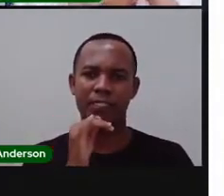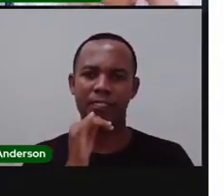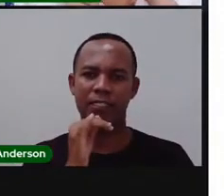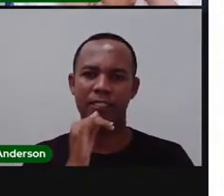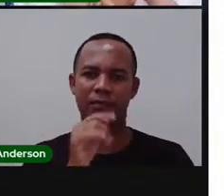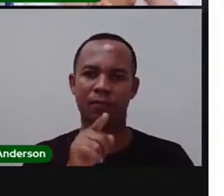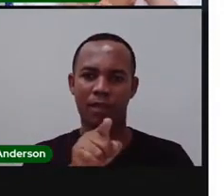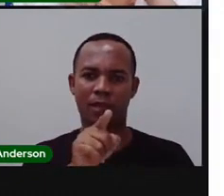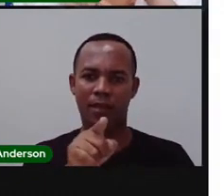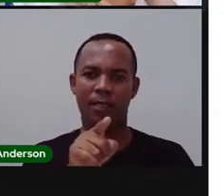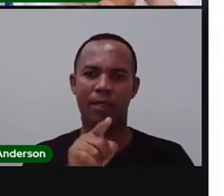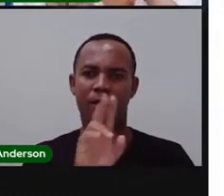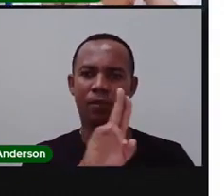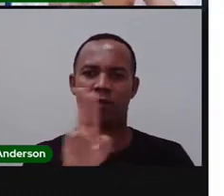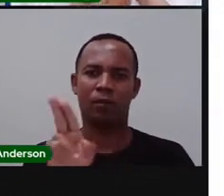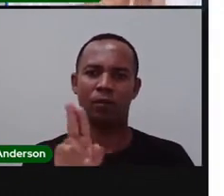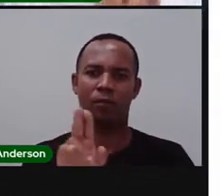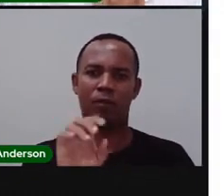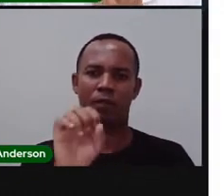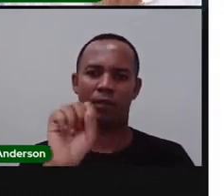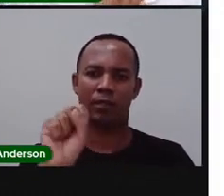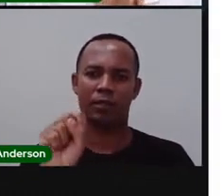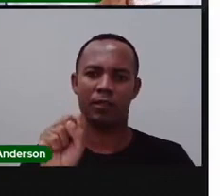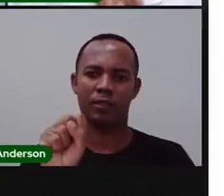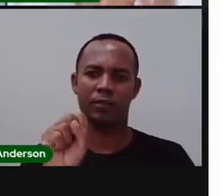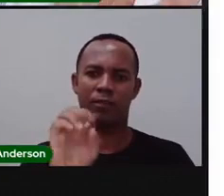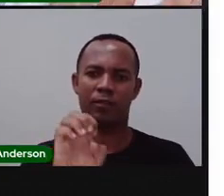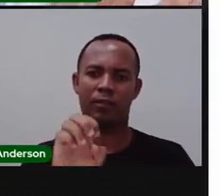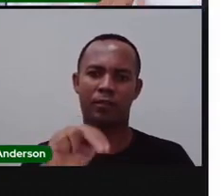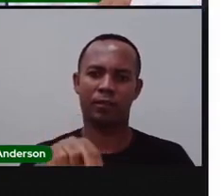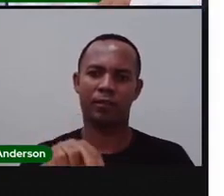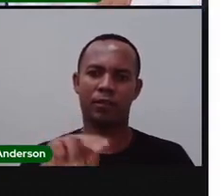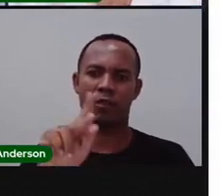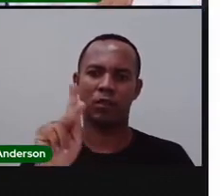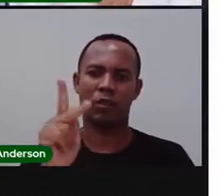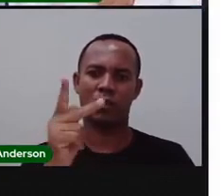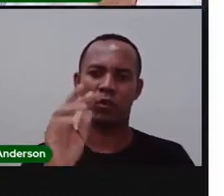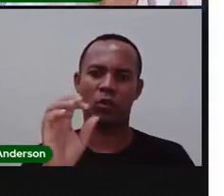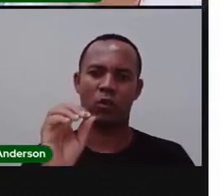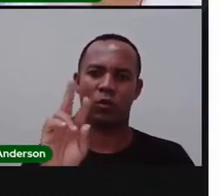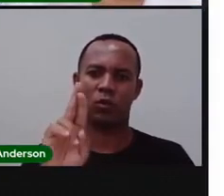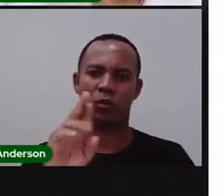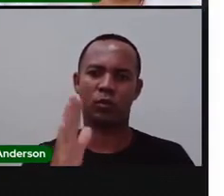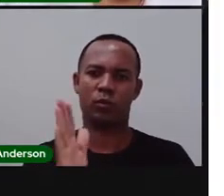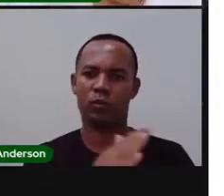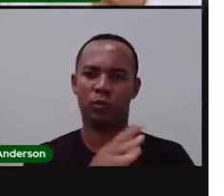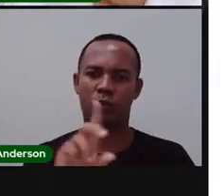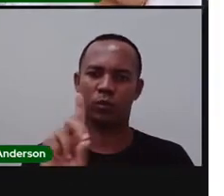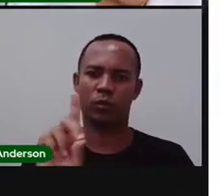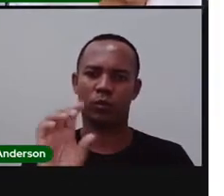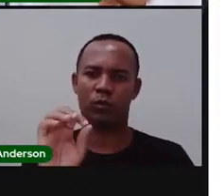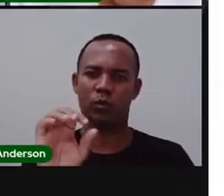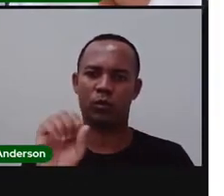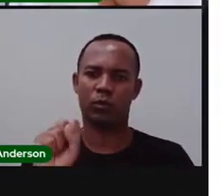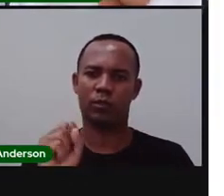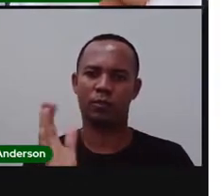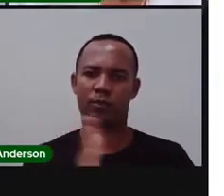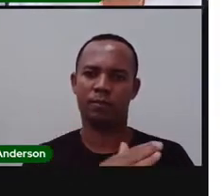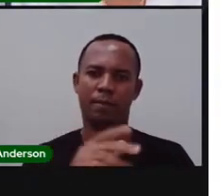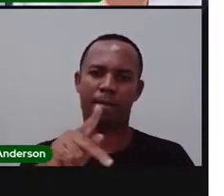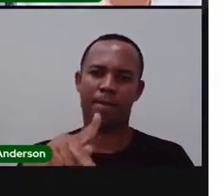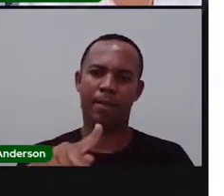igreja fica do outro. Bom, essa igreja, ela tem uma história bem interessante. Uma história que a prova vai contar, mas que de